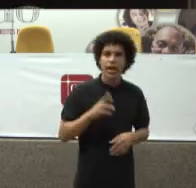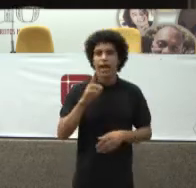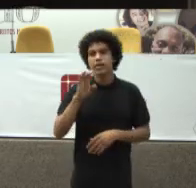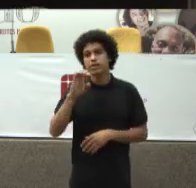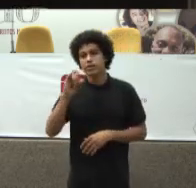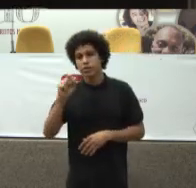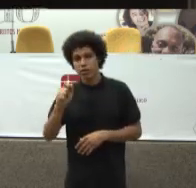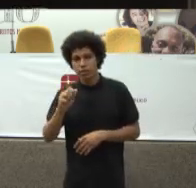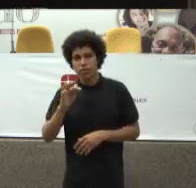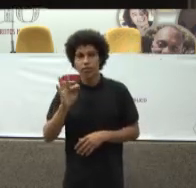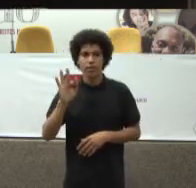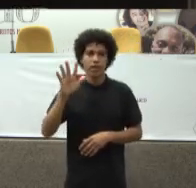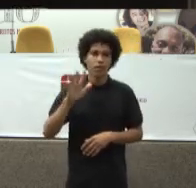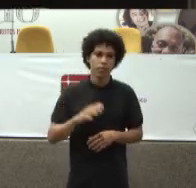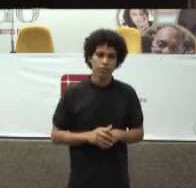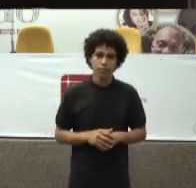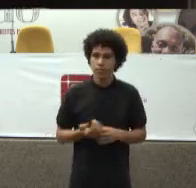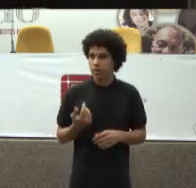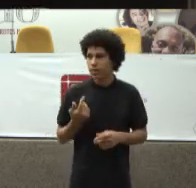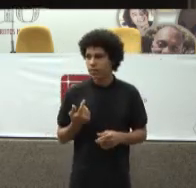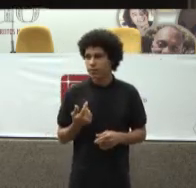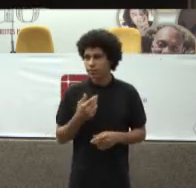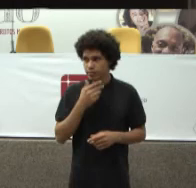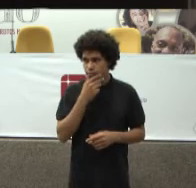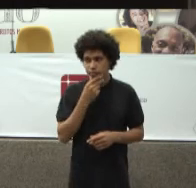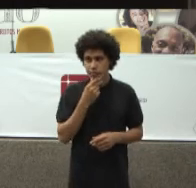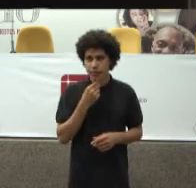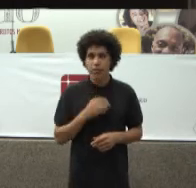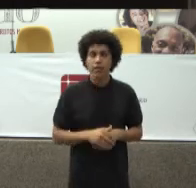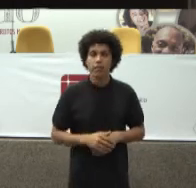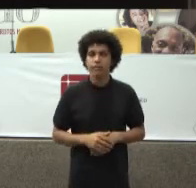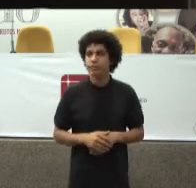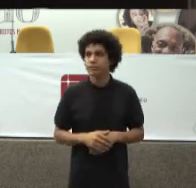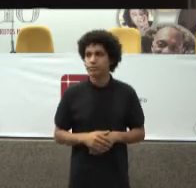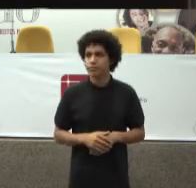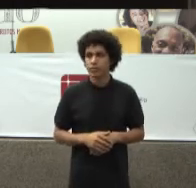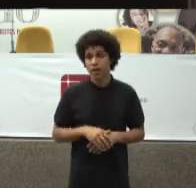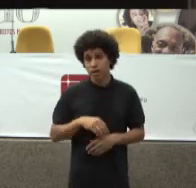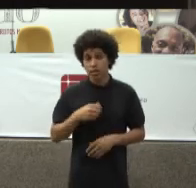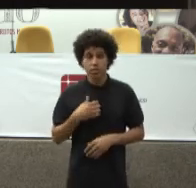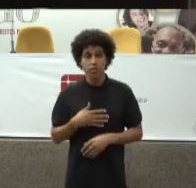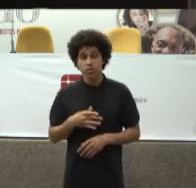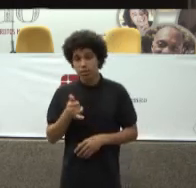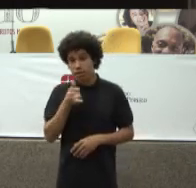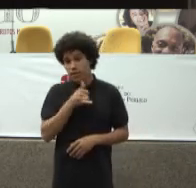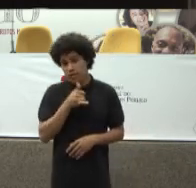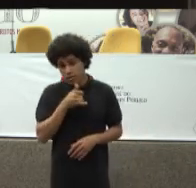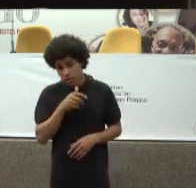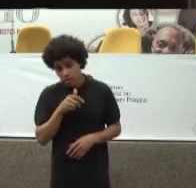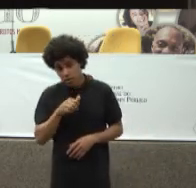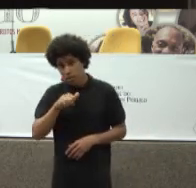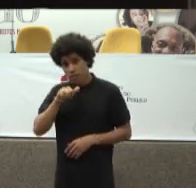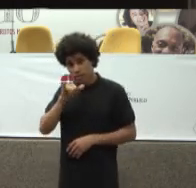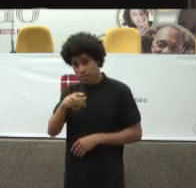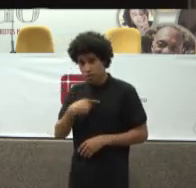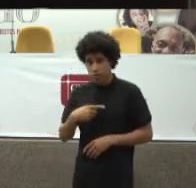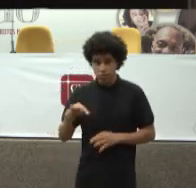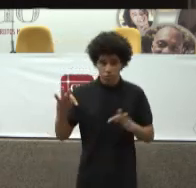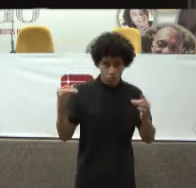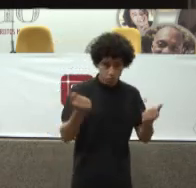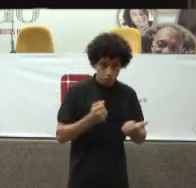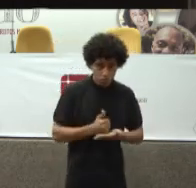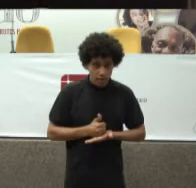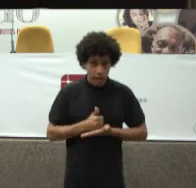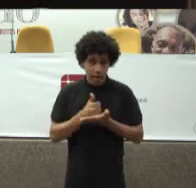judicialização Tem entrado Muito aí Porque por exemplo Se nós estamos Na assistência Farmacêutica